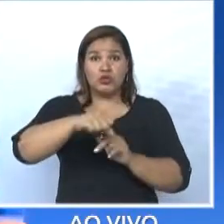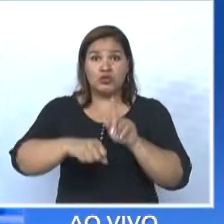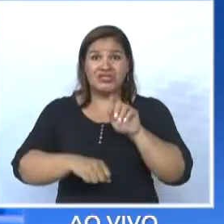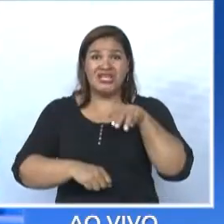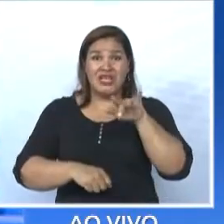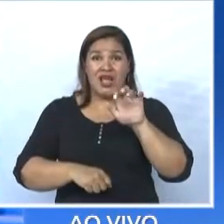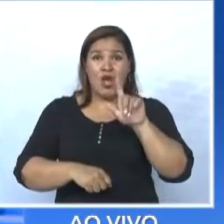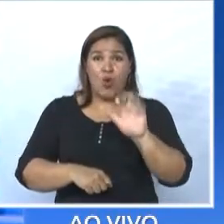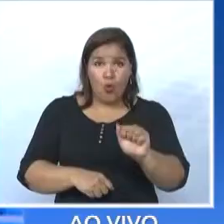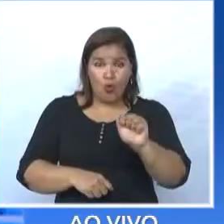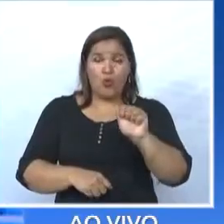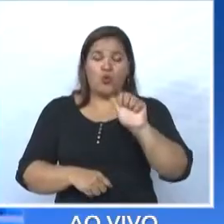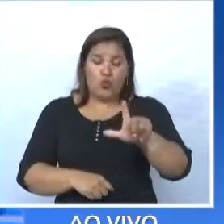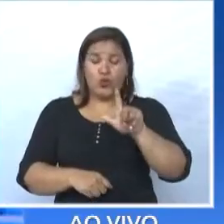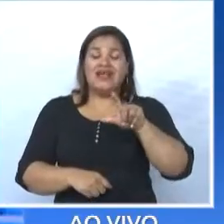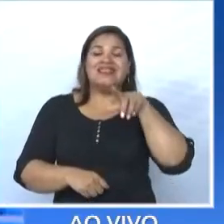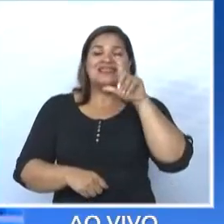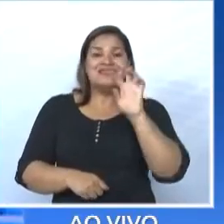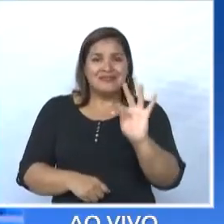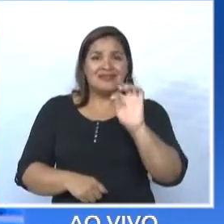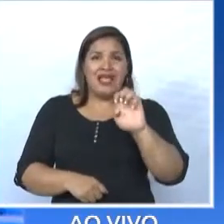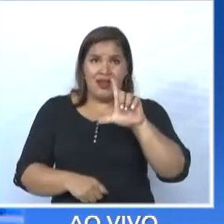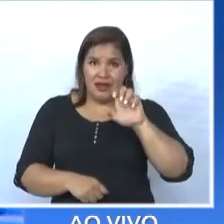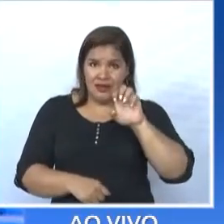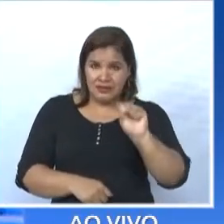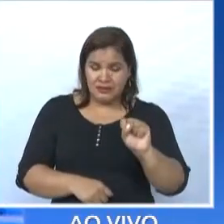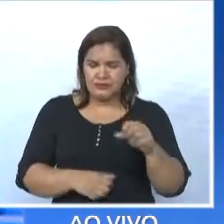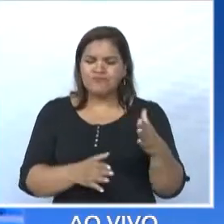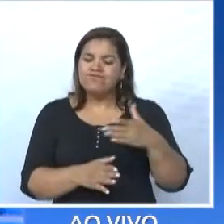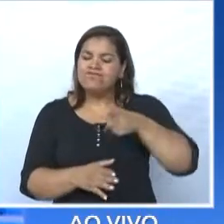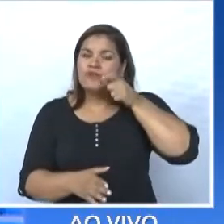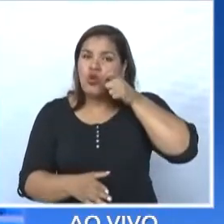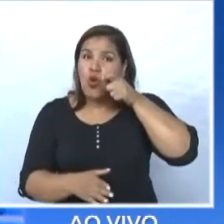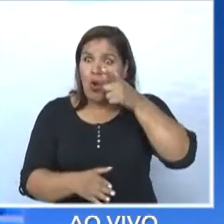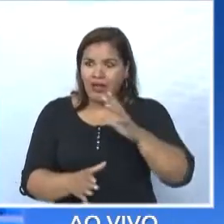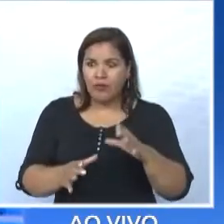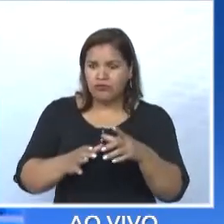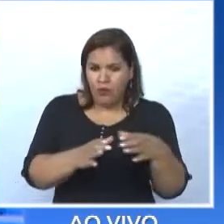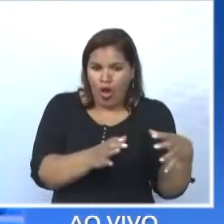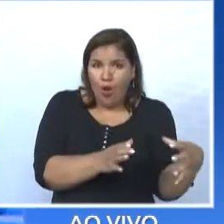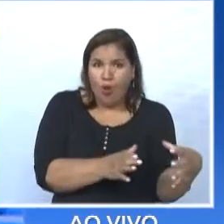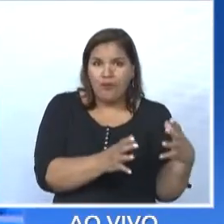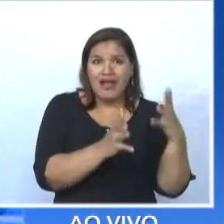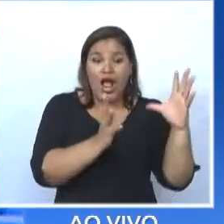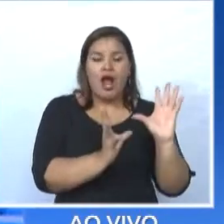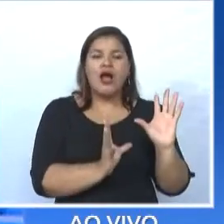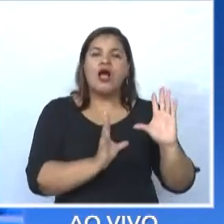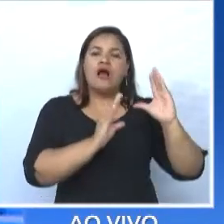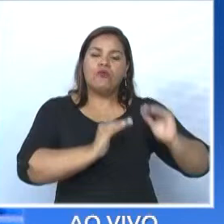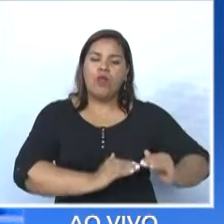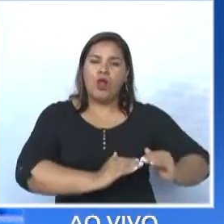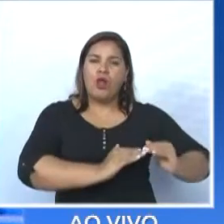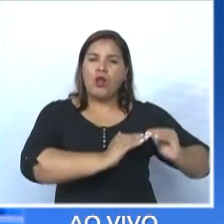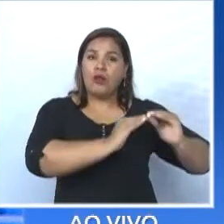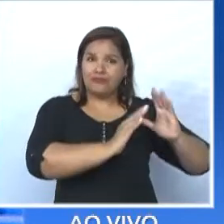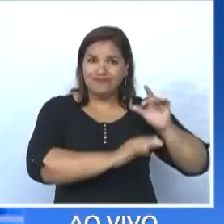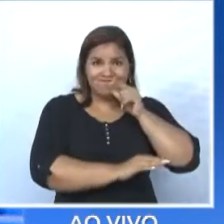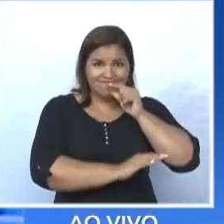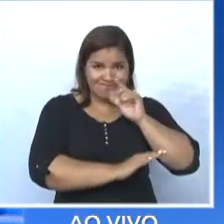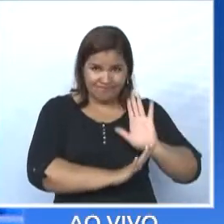bolsão aí, que é para quem desce do lado direito, outro bolsão para segurar a água. Lá nós temos um problema, que as